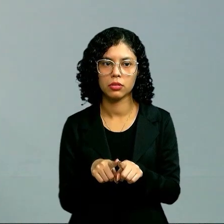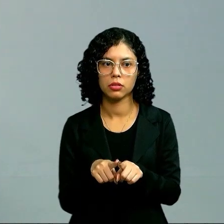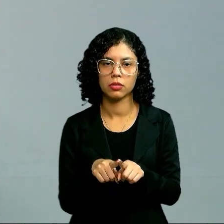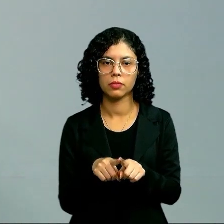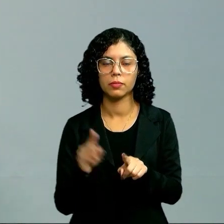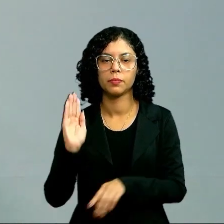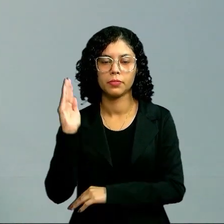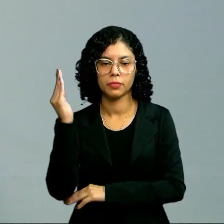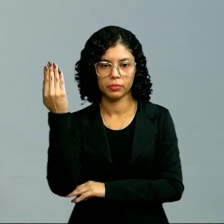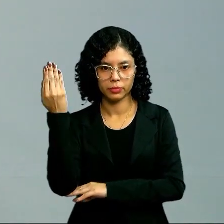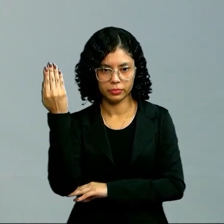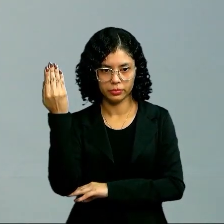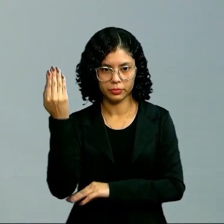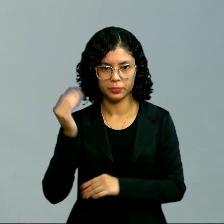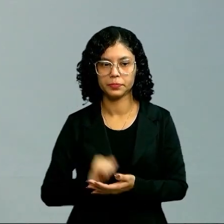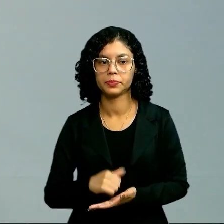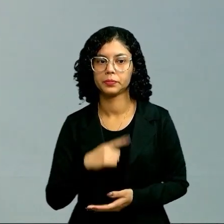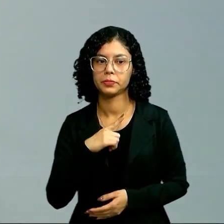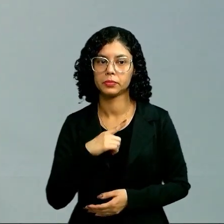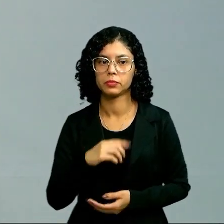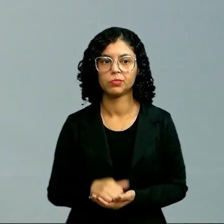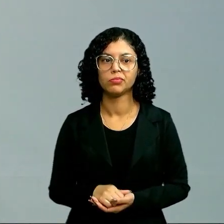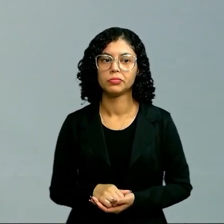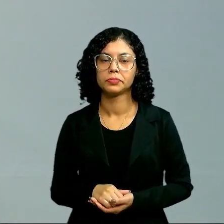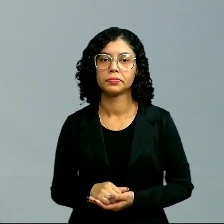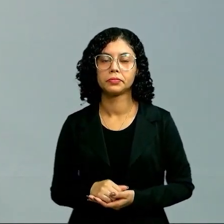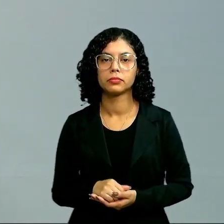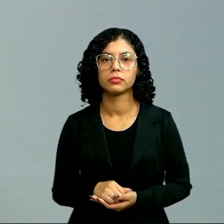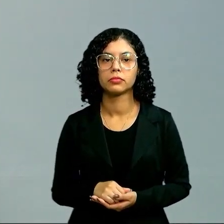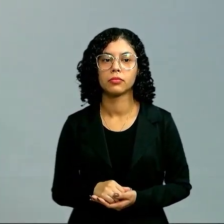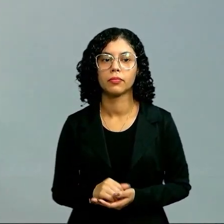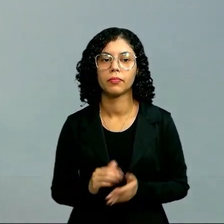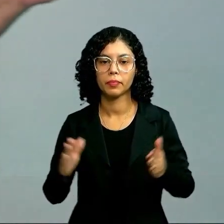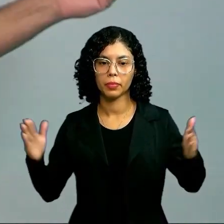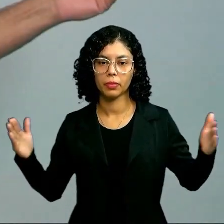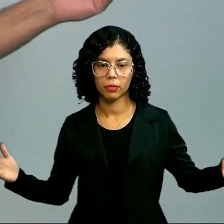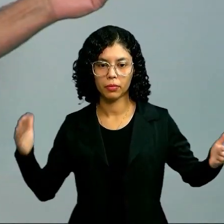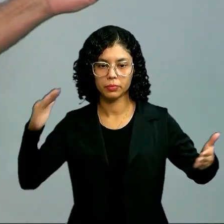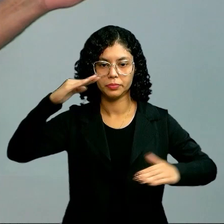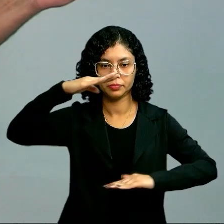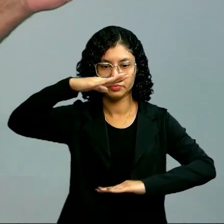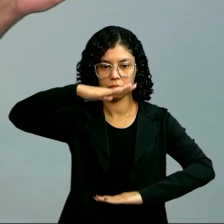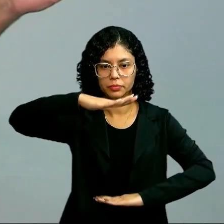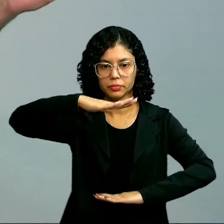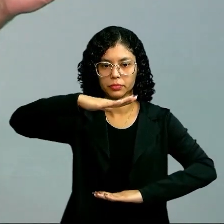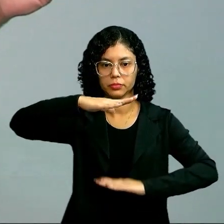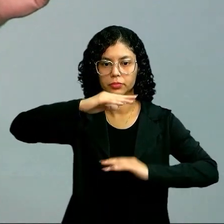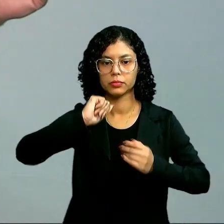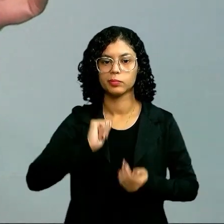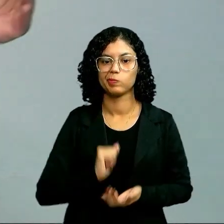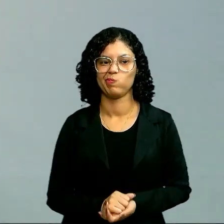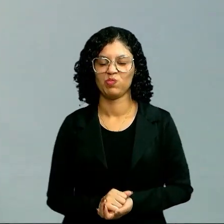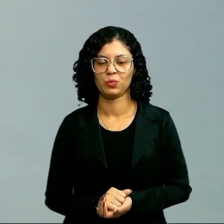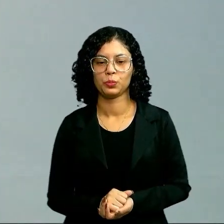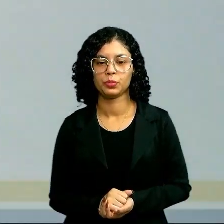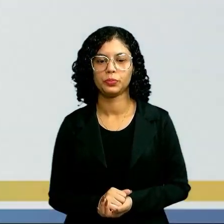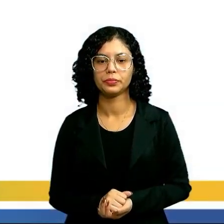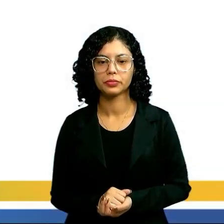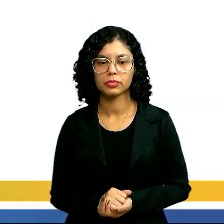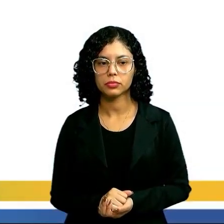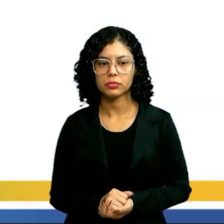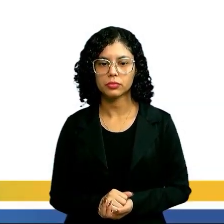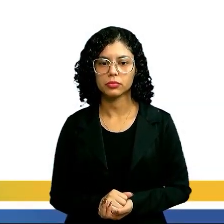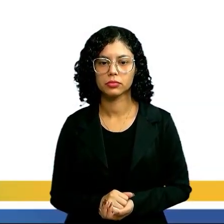perna manca, tá? Sendo ela um pouco alta, tendo um espaço meio elevado.